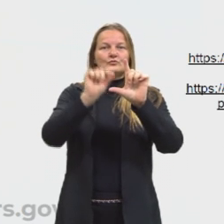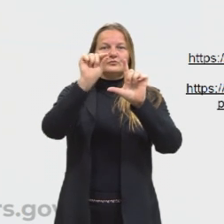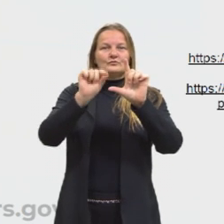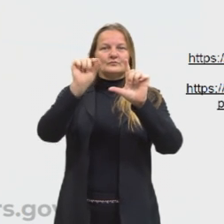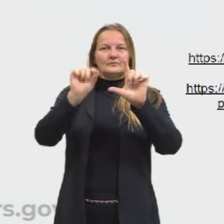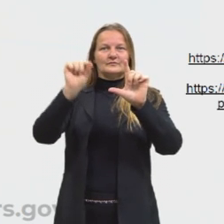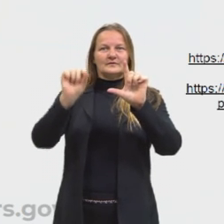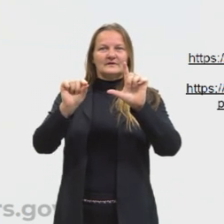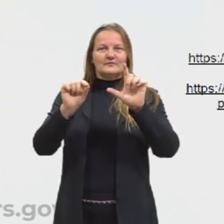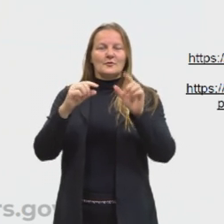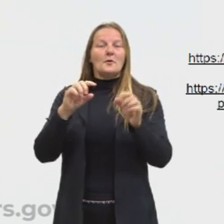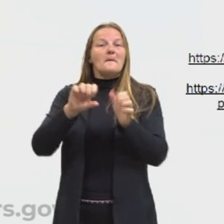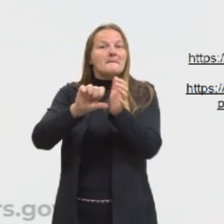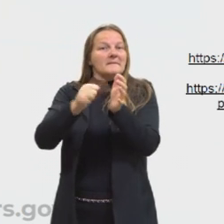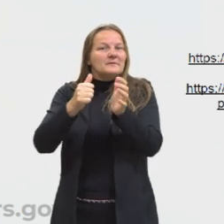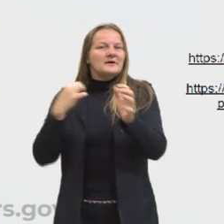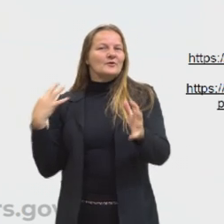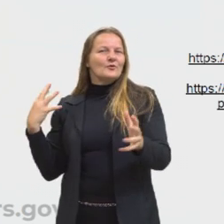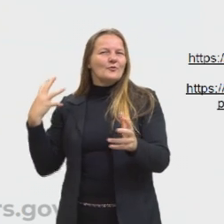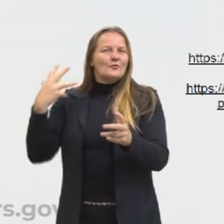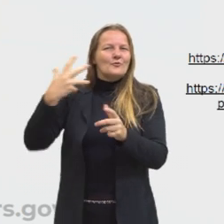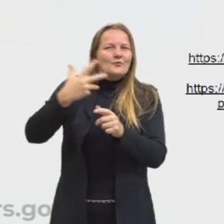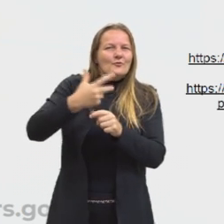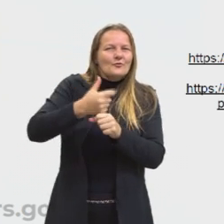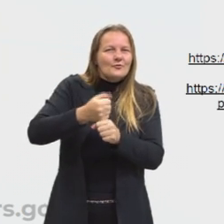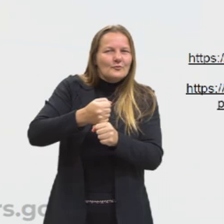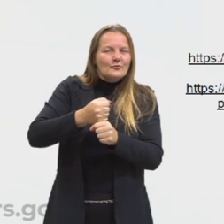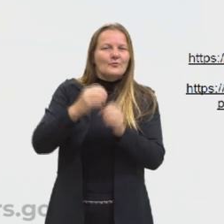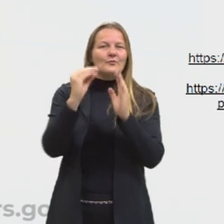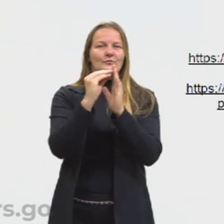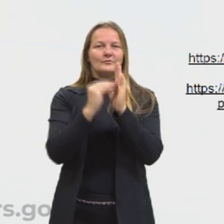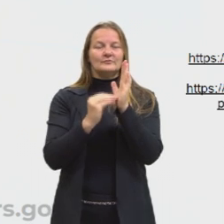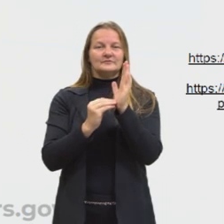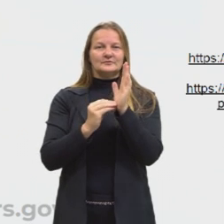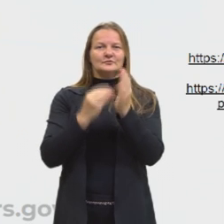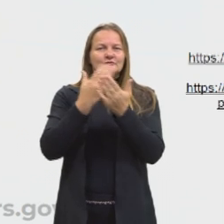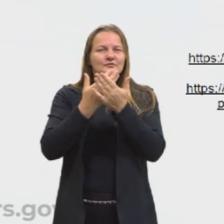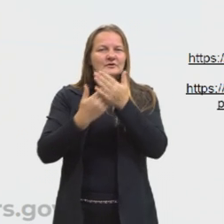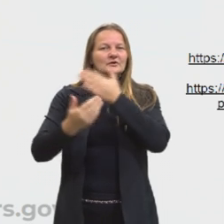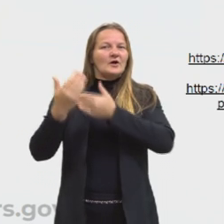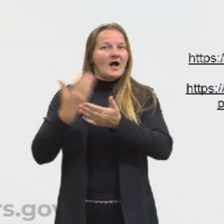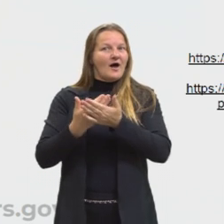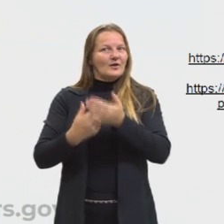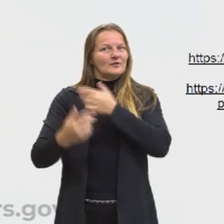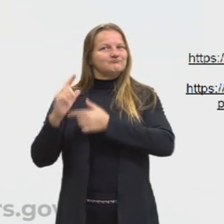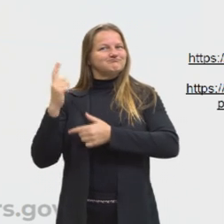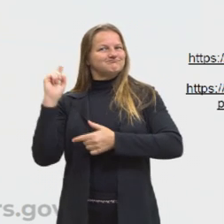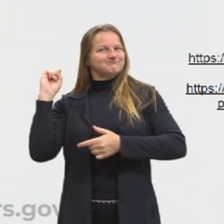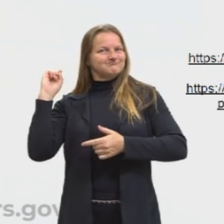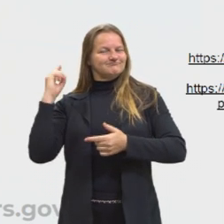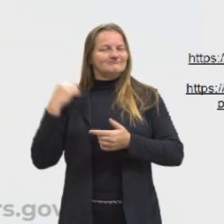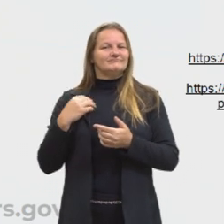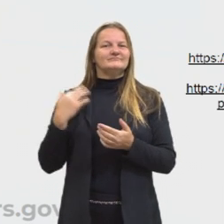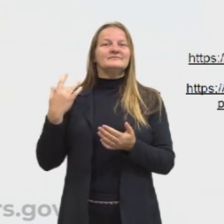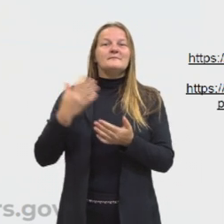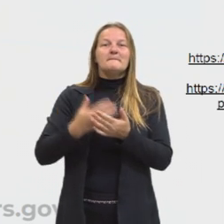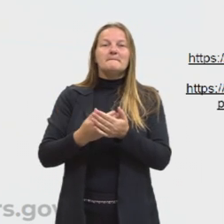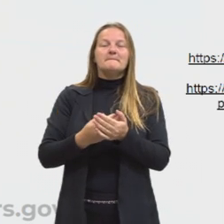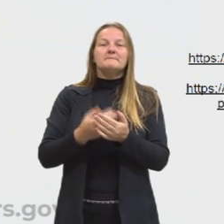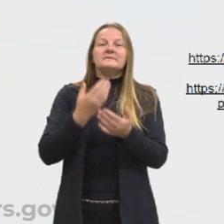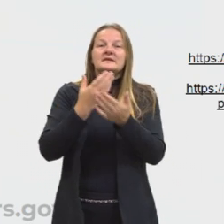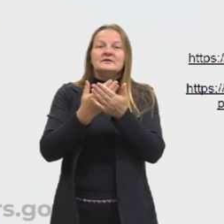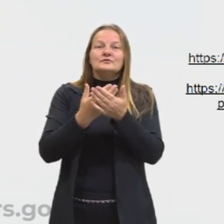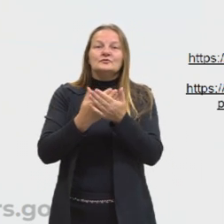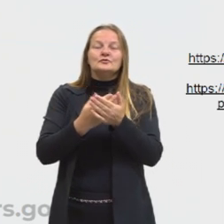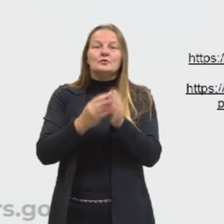Vamos revisar então, voltar um pouquinho em alguns conteúdos estudados nas aulas anteriores. Então vamos lá para o nosso estudo